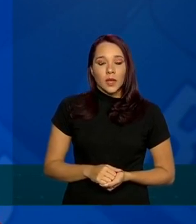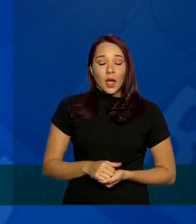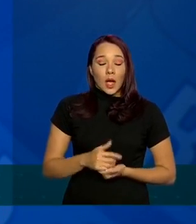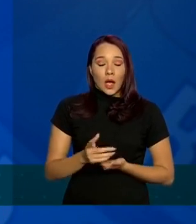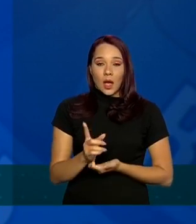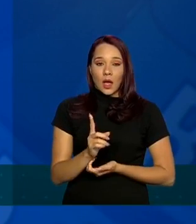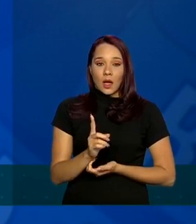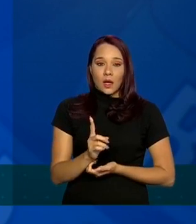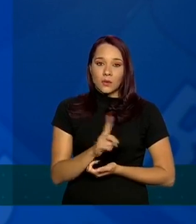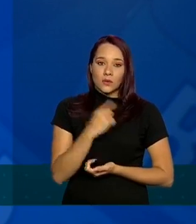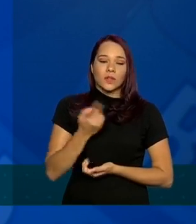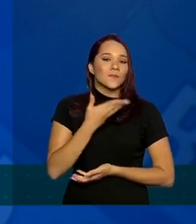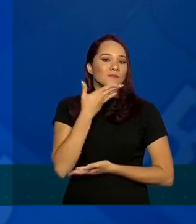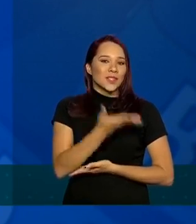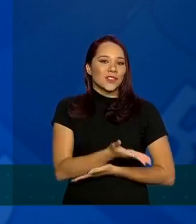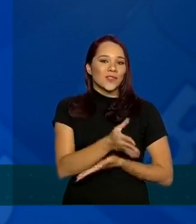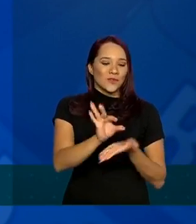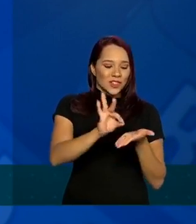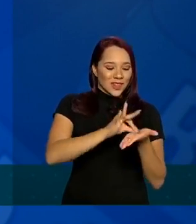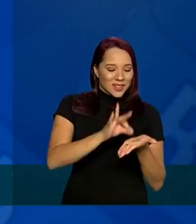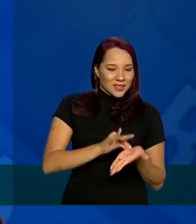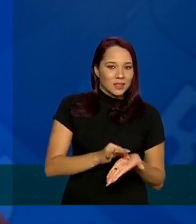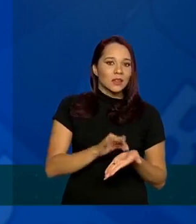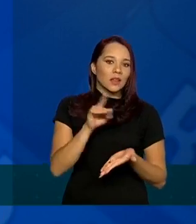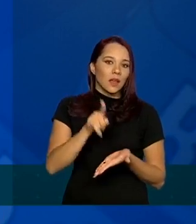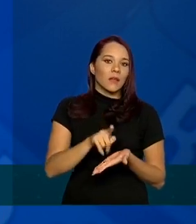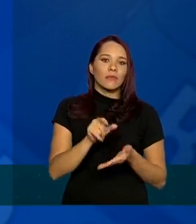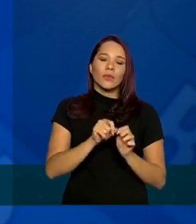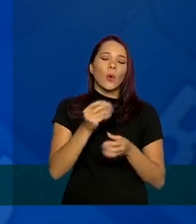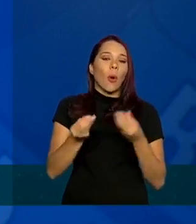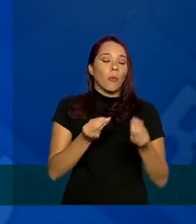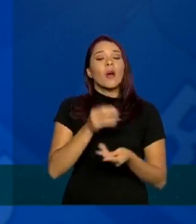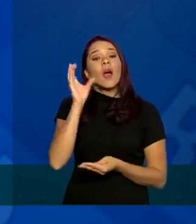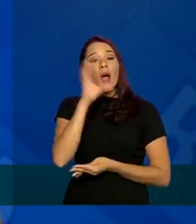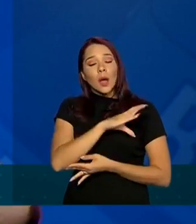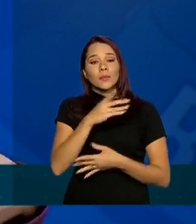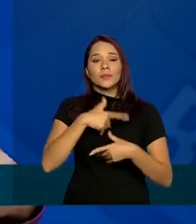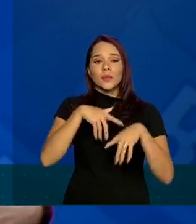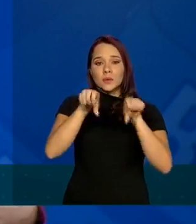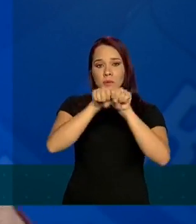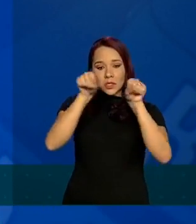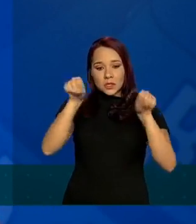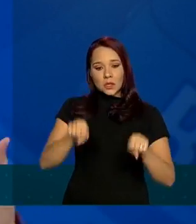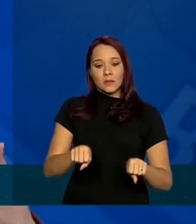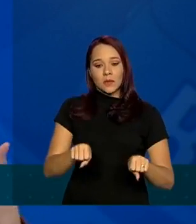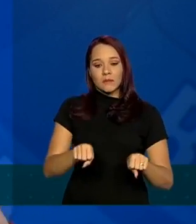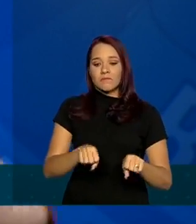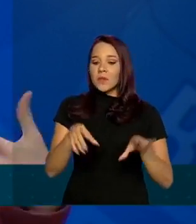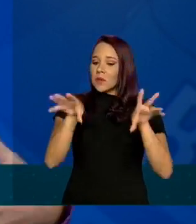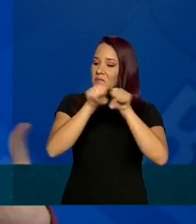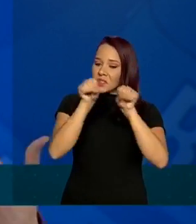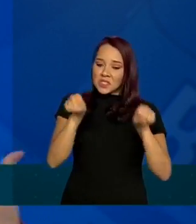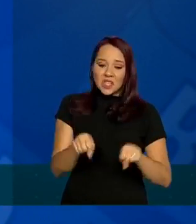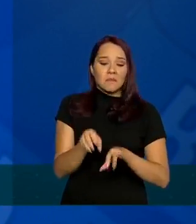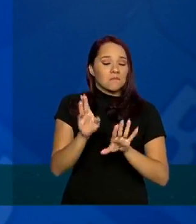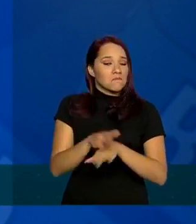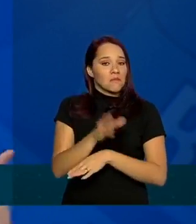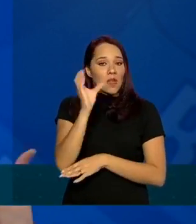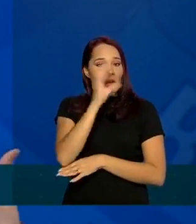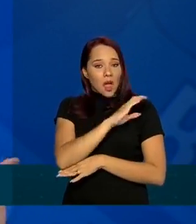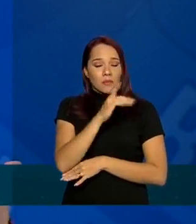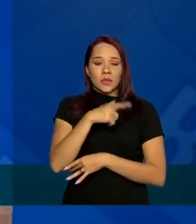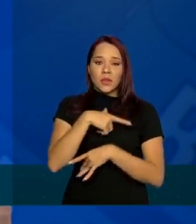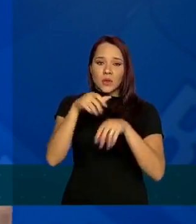solicitações de credenciamento são feitas de forma rápida por um sistema informatizado então o nosso